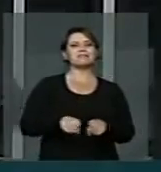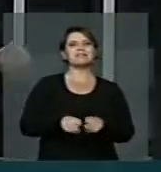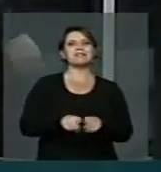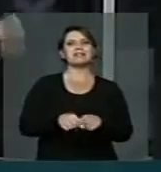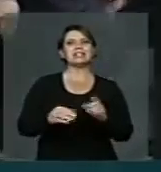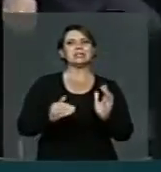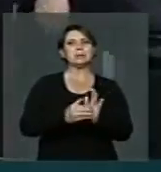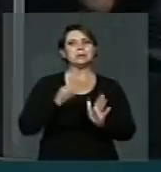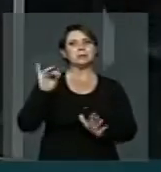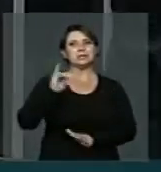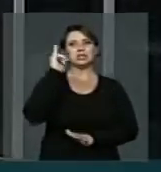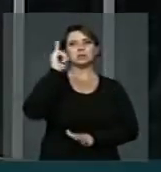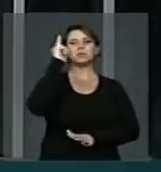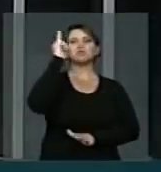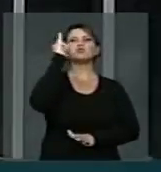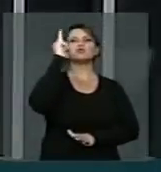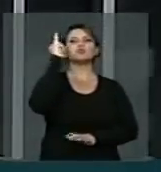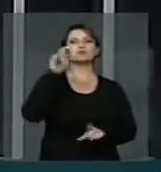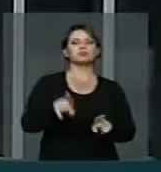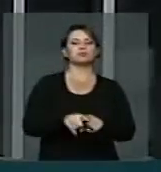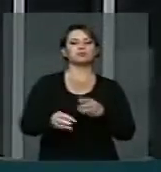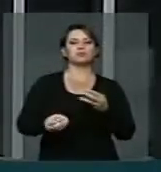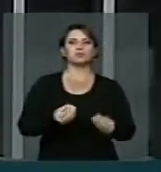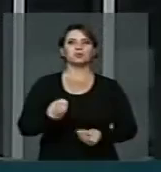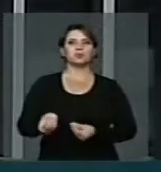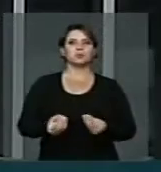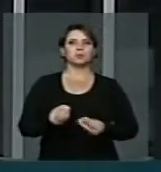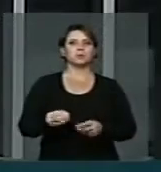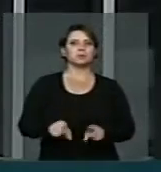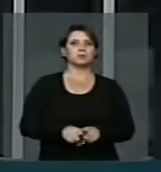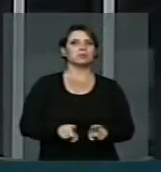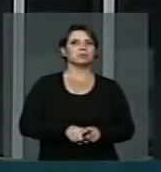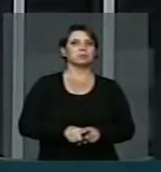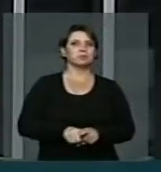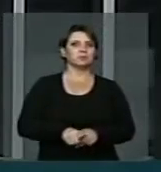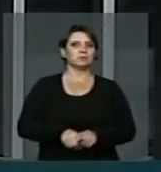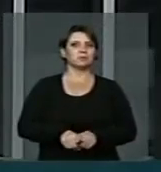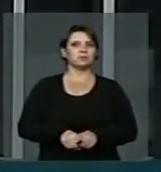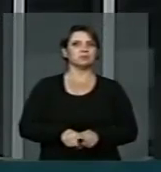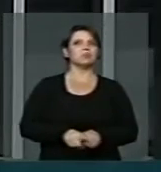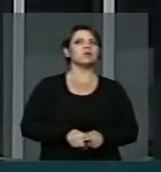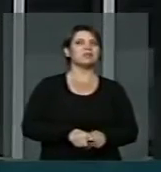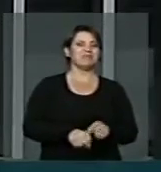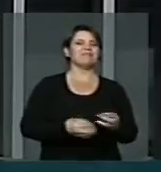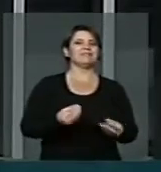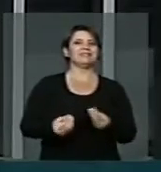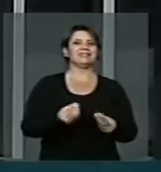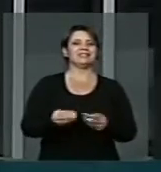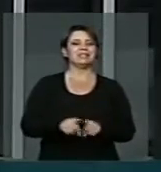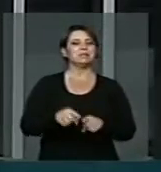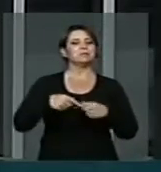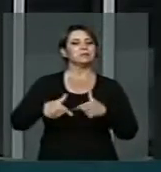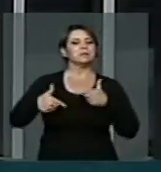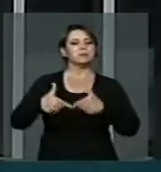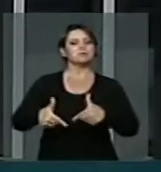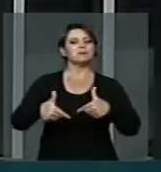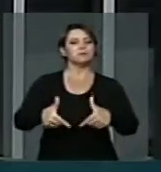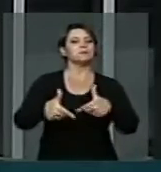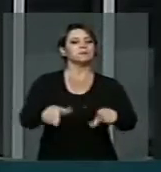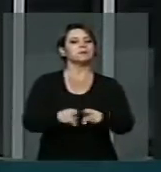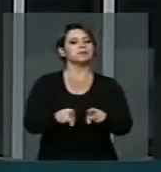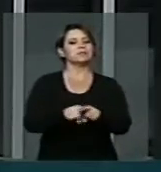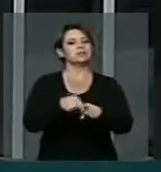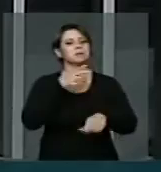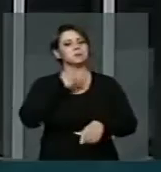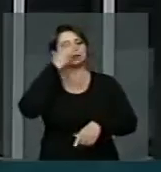importantíssimos no chão da fábrica, sem os quais a gente não veste, a gente não se locomove, a gente não se